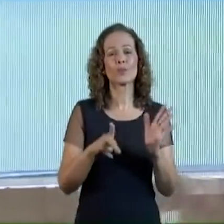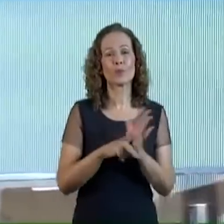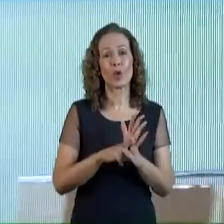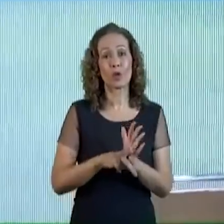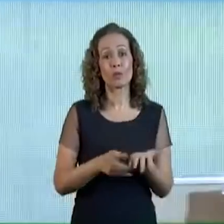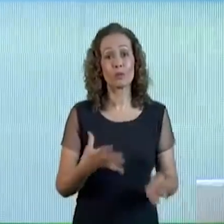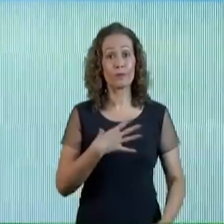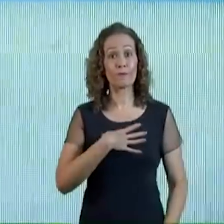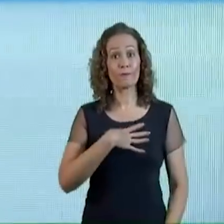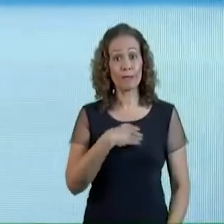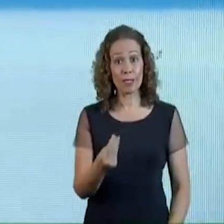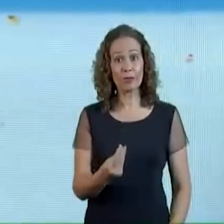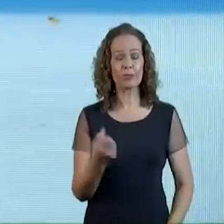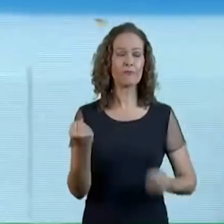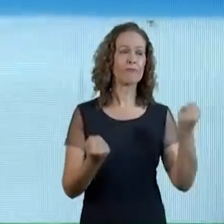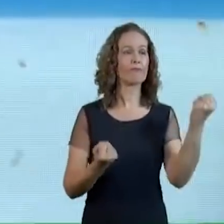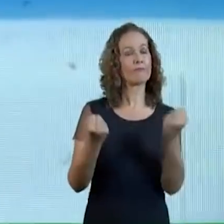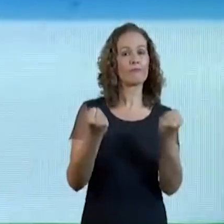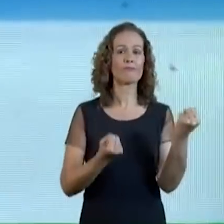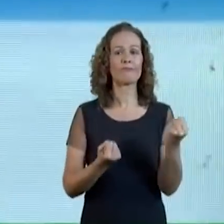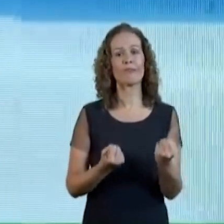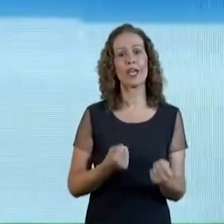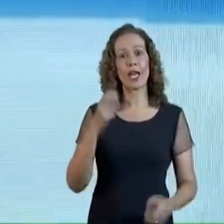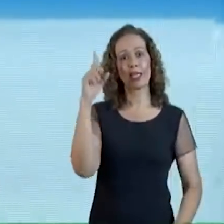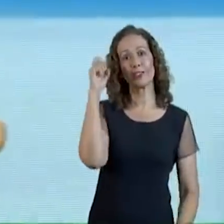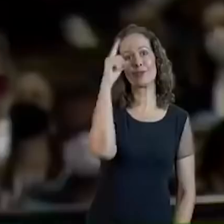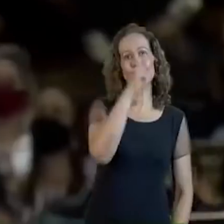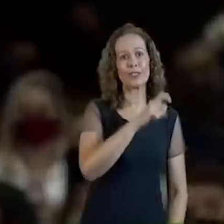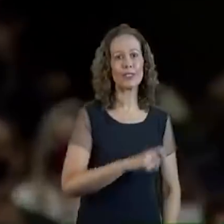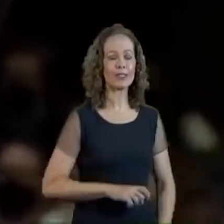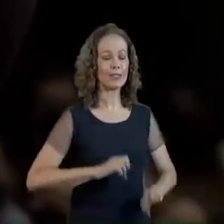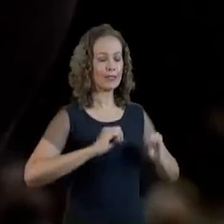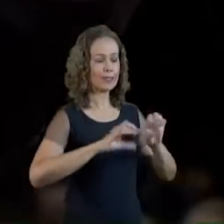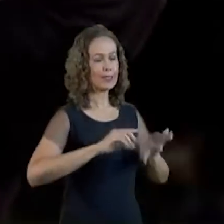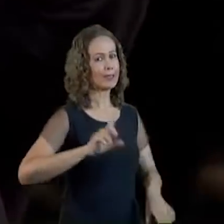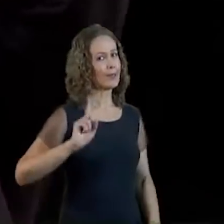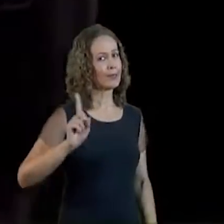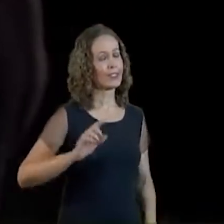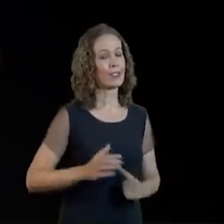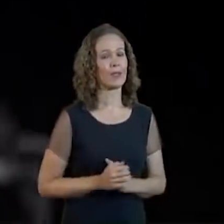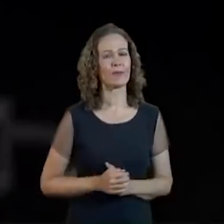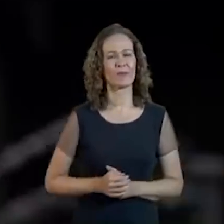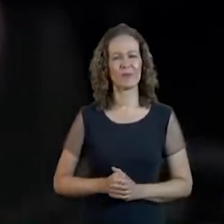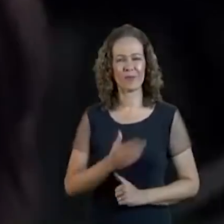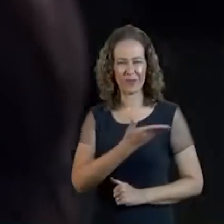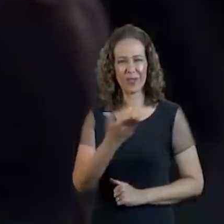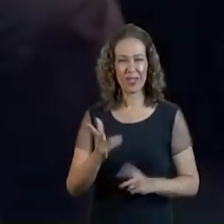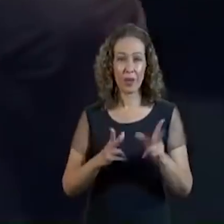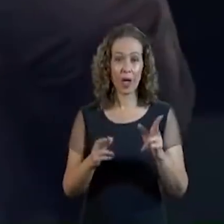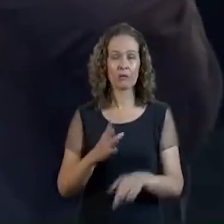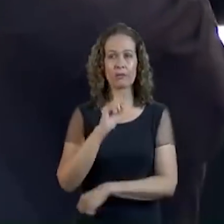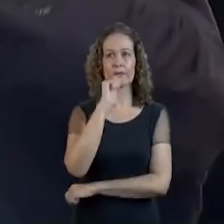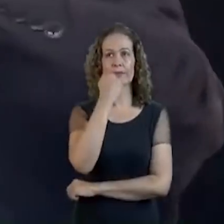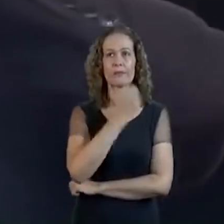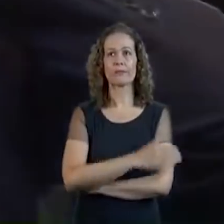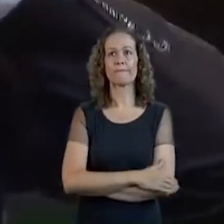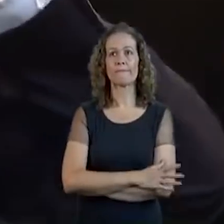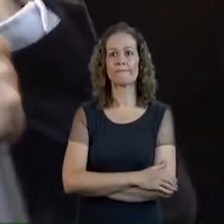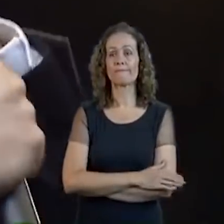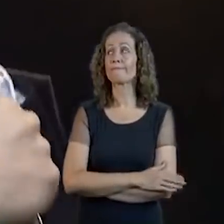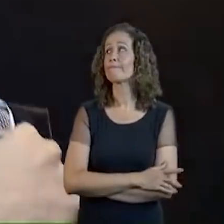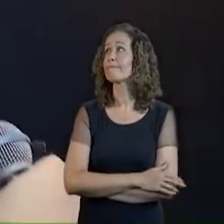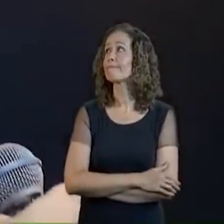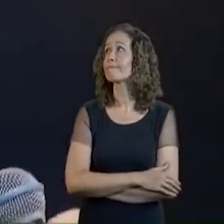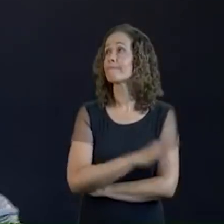uma luta Para eu não ficar ensinando Quem é motorista Que faz isso igual eu? Você tem que calar a boca E ficar assim